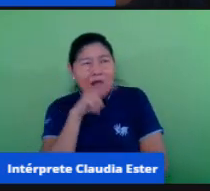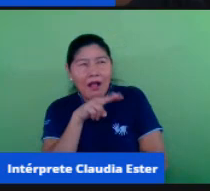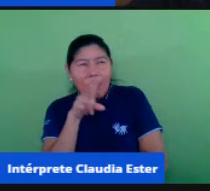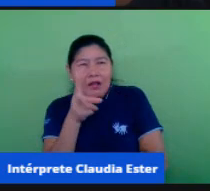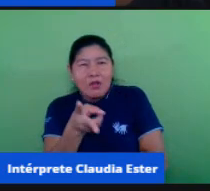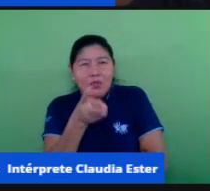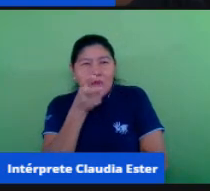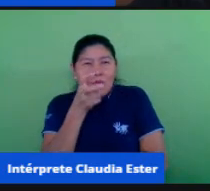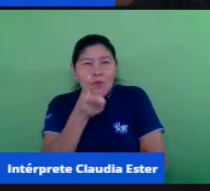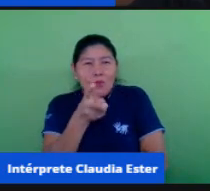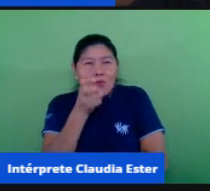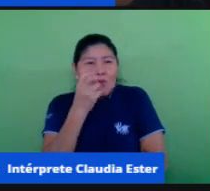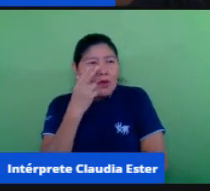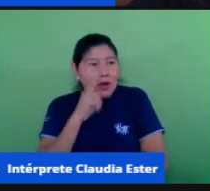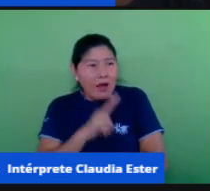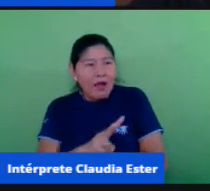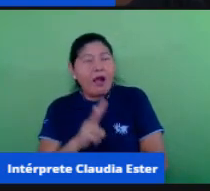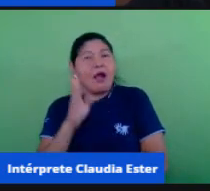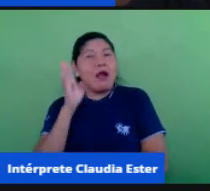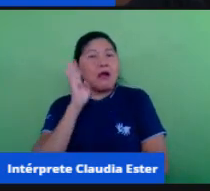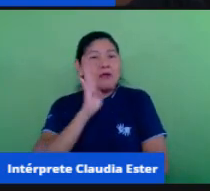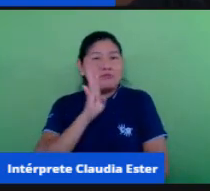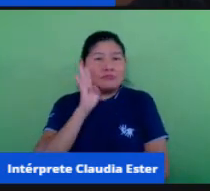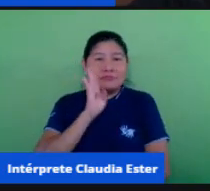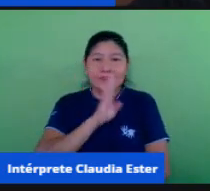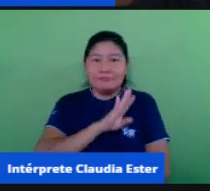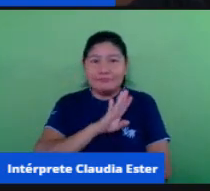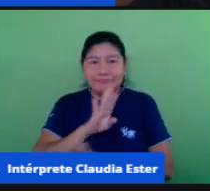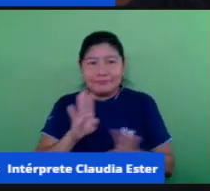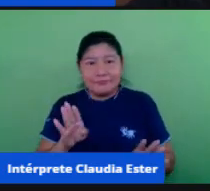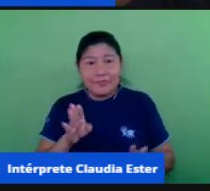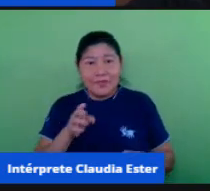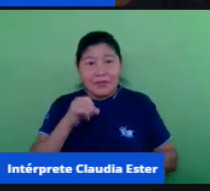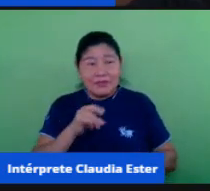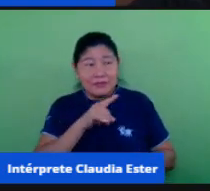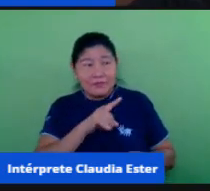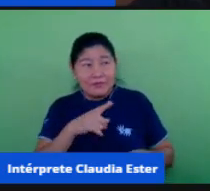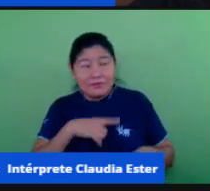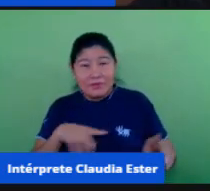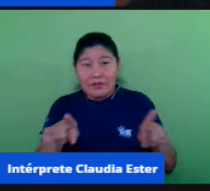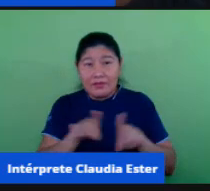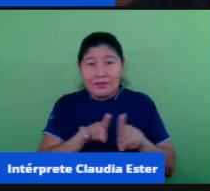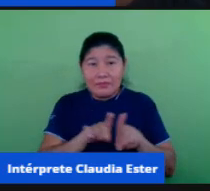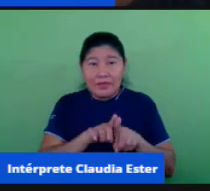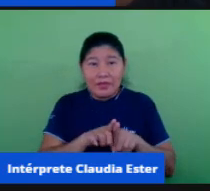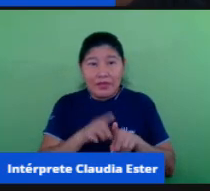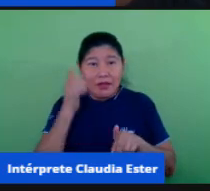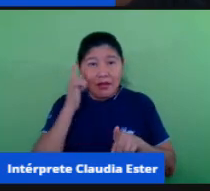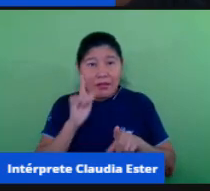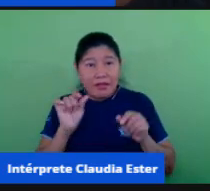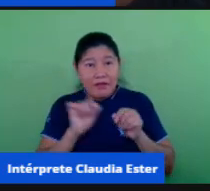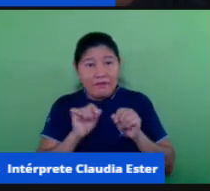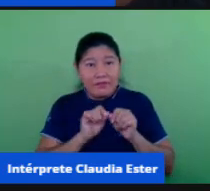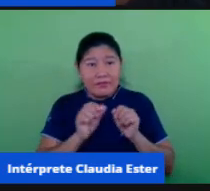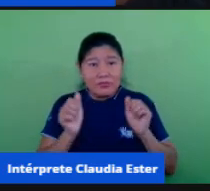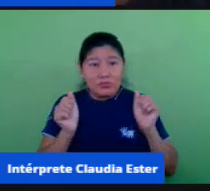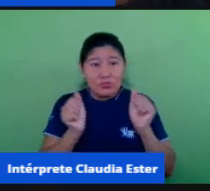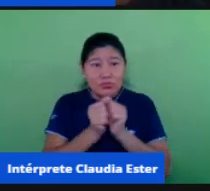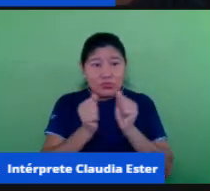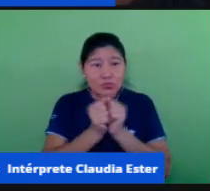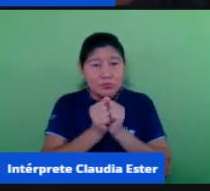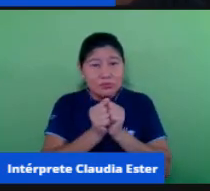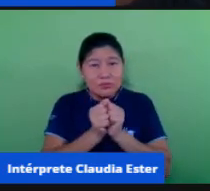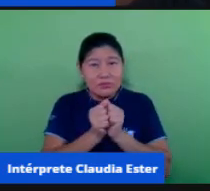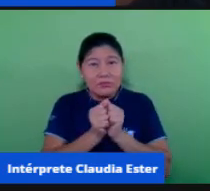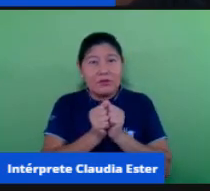está proporcionando com ele ou se você dominar bem você pode fazer simultaneamente com ele né caminhando